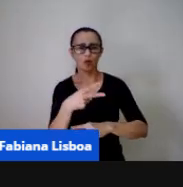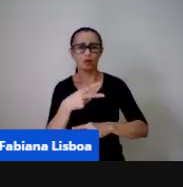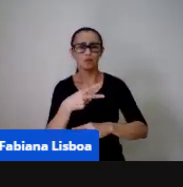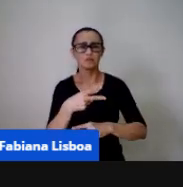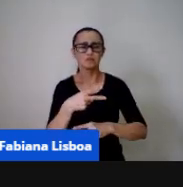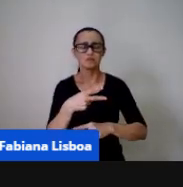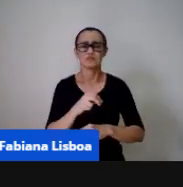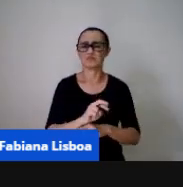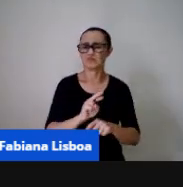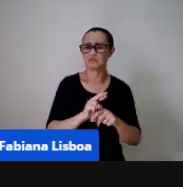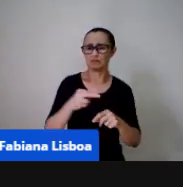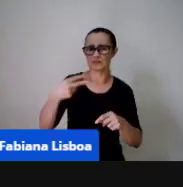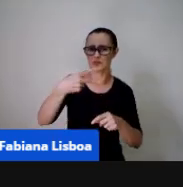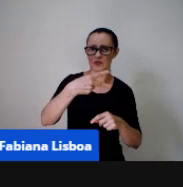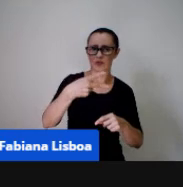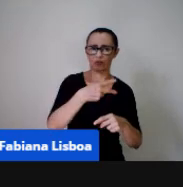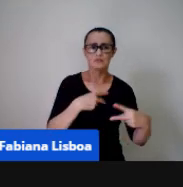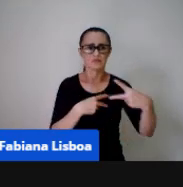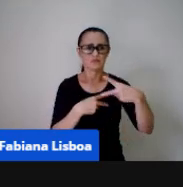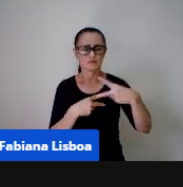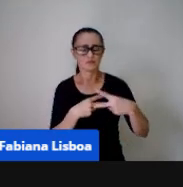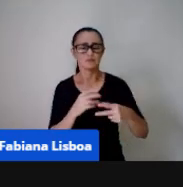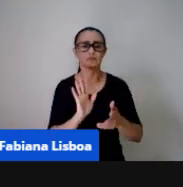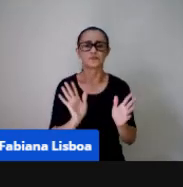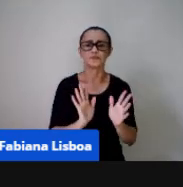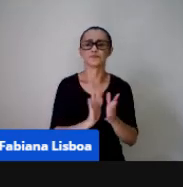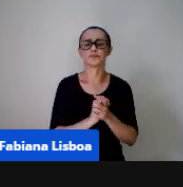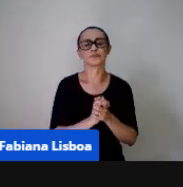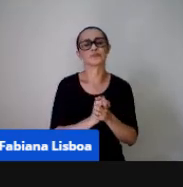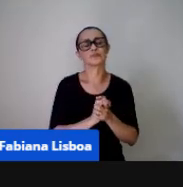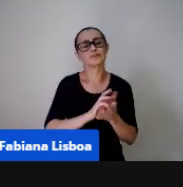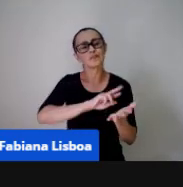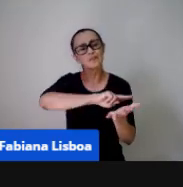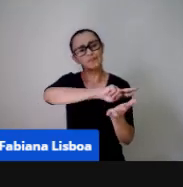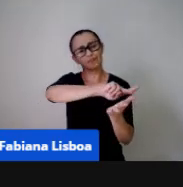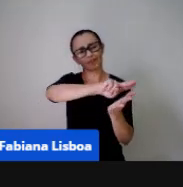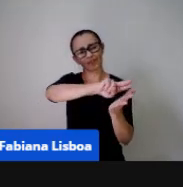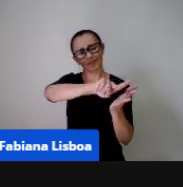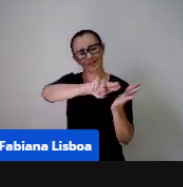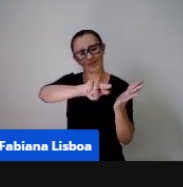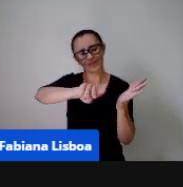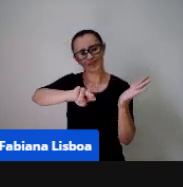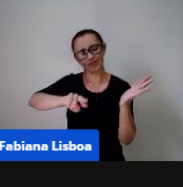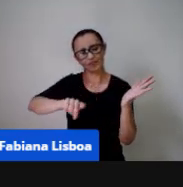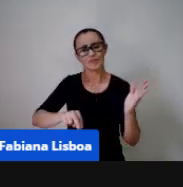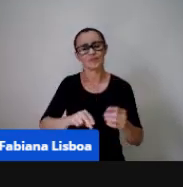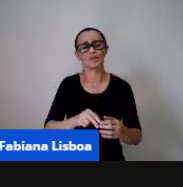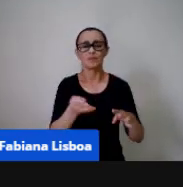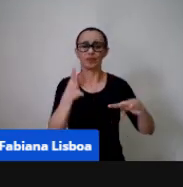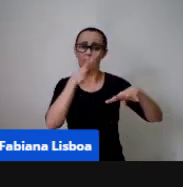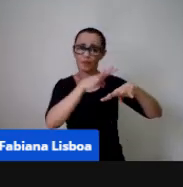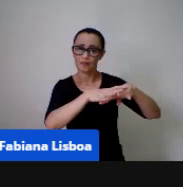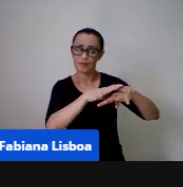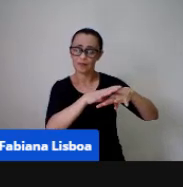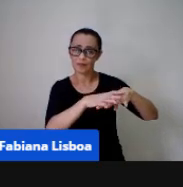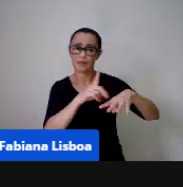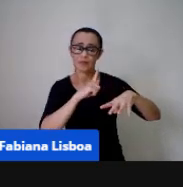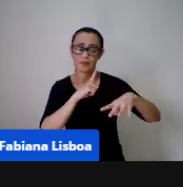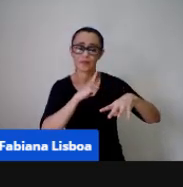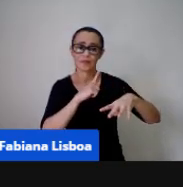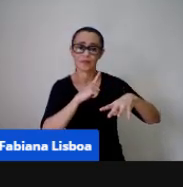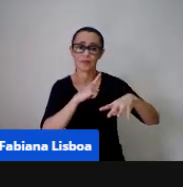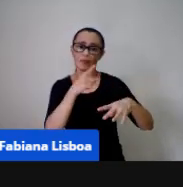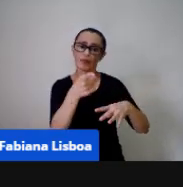enfim uma infinidade de símbolos que a matemática usa muito e a dobradura é o primeiro passo